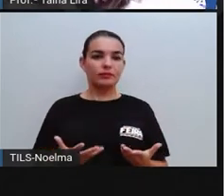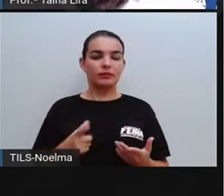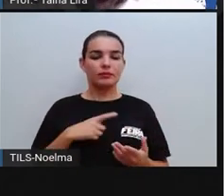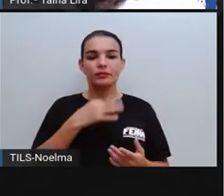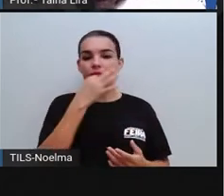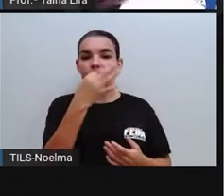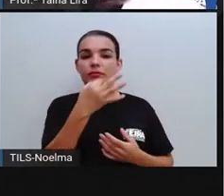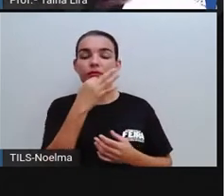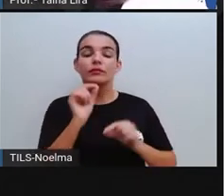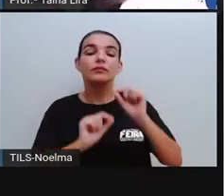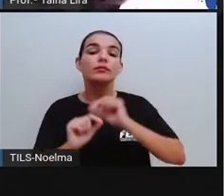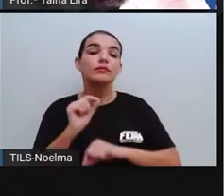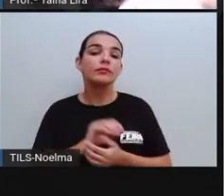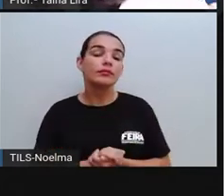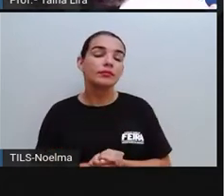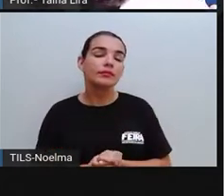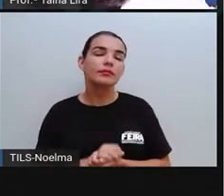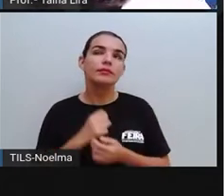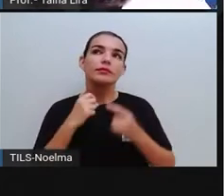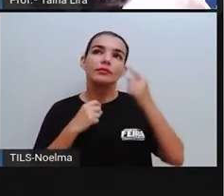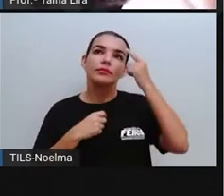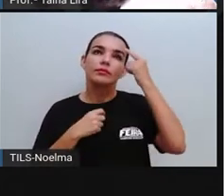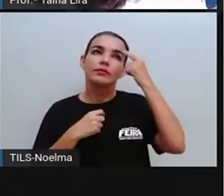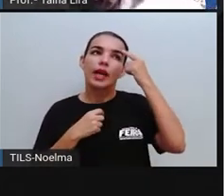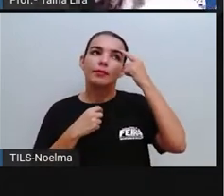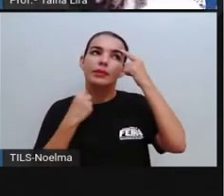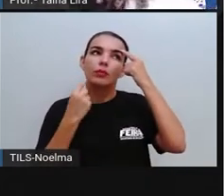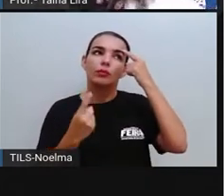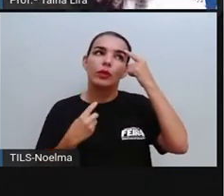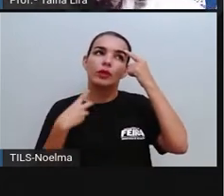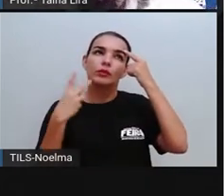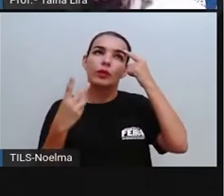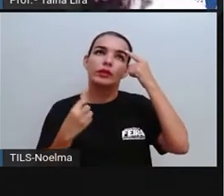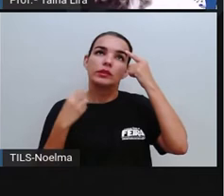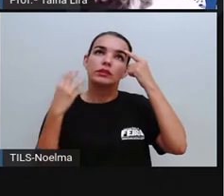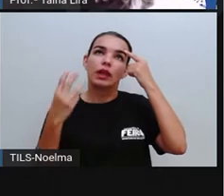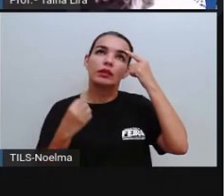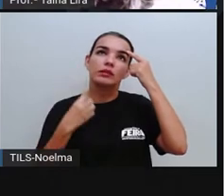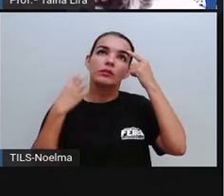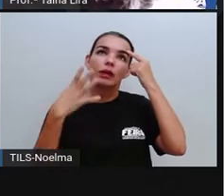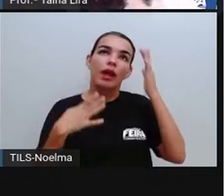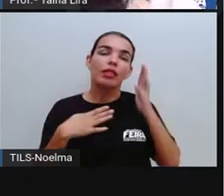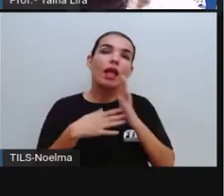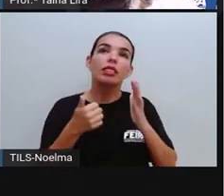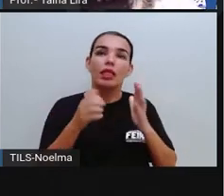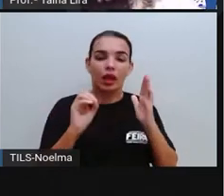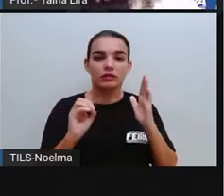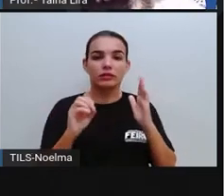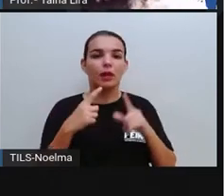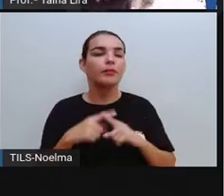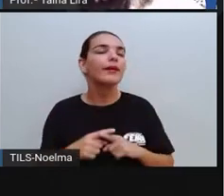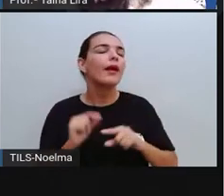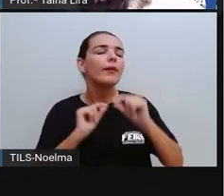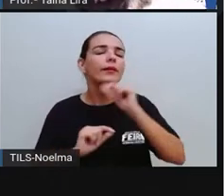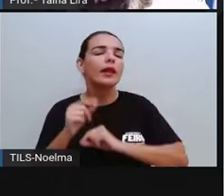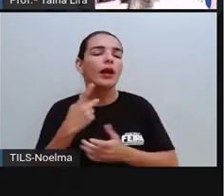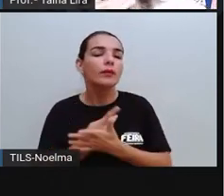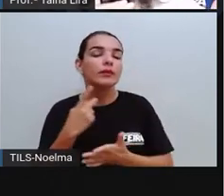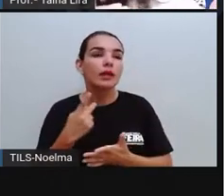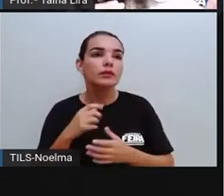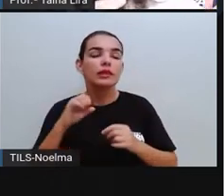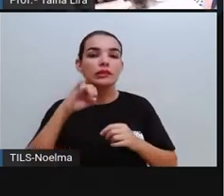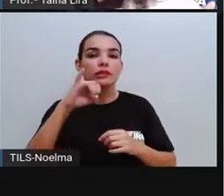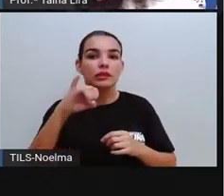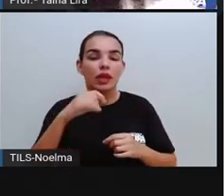eu trouxe foi da gente contar aí de um até dez. Por que, Pró? Porque quando a gente conta aí de um até dez, é